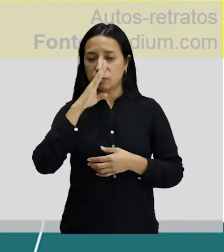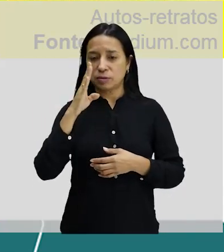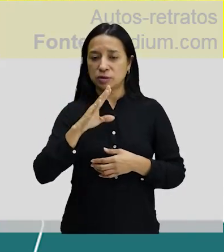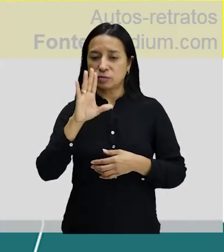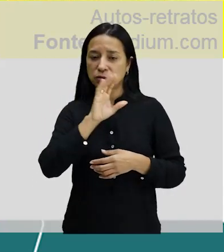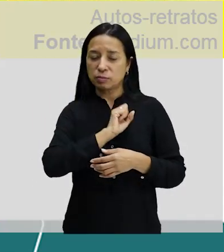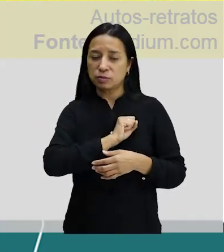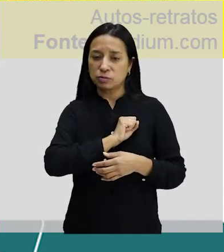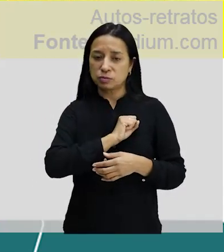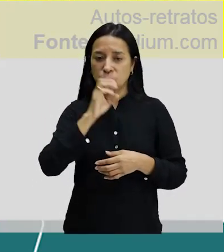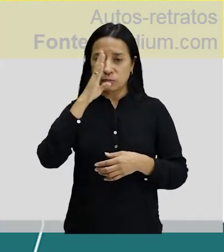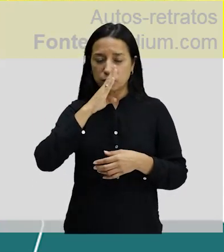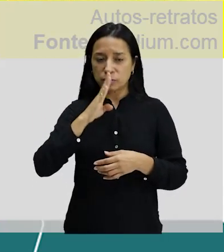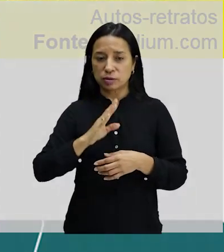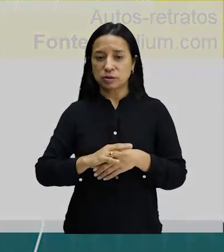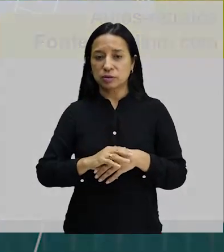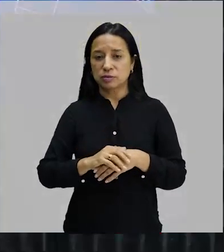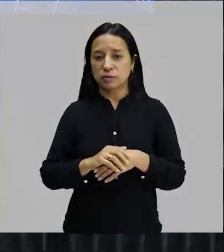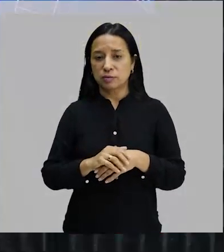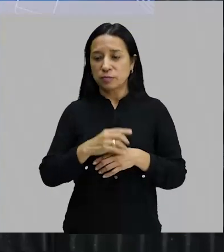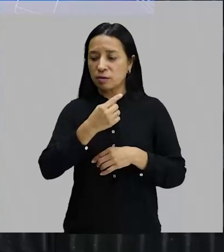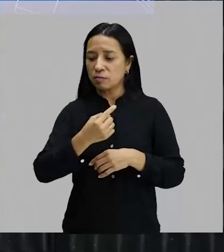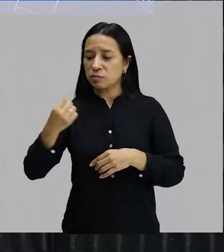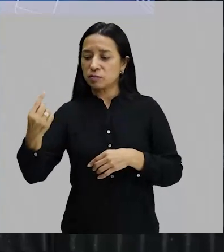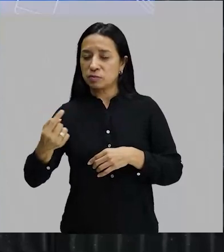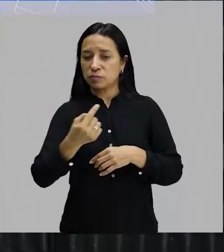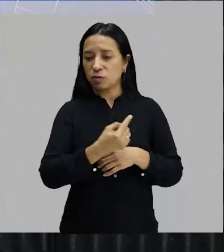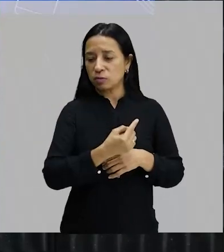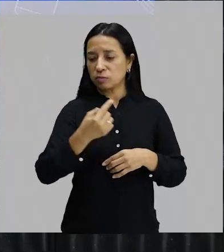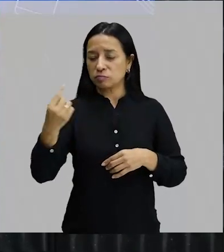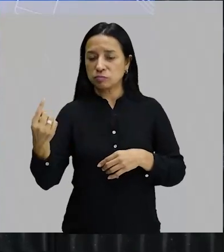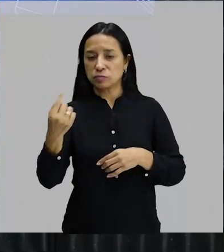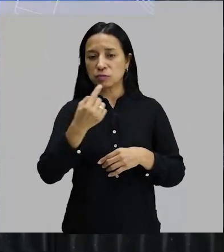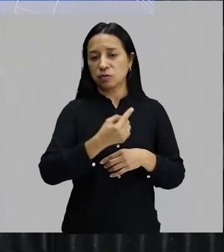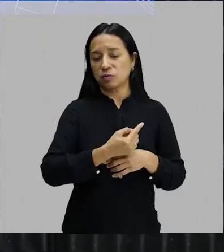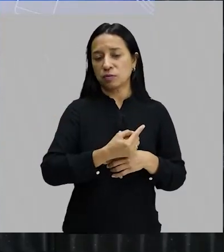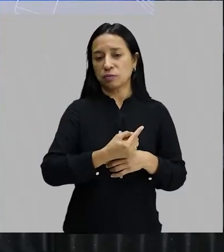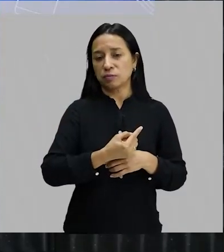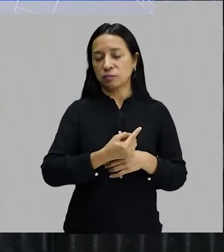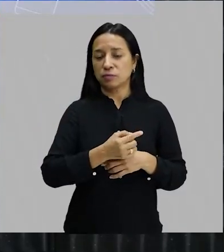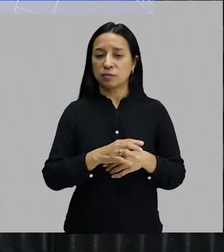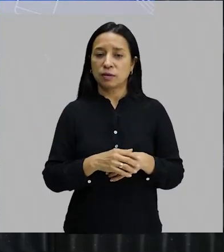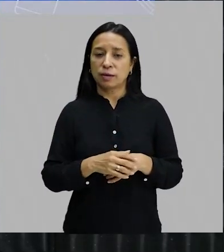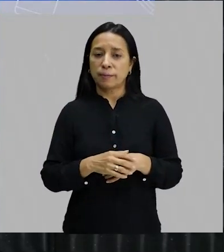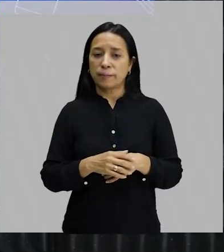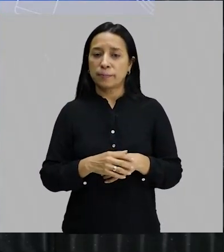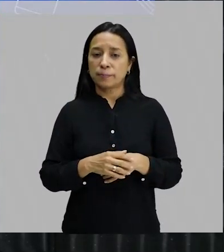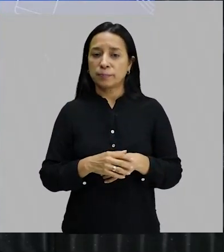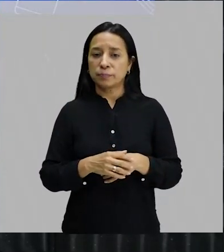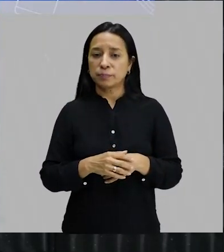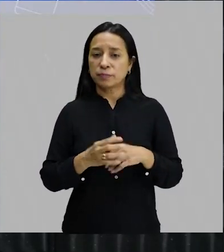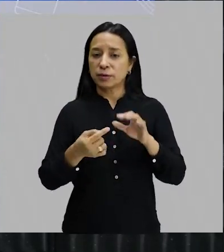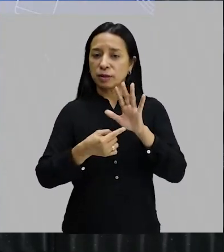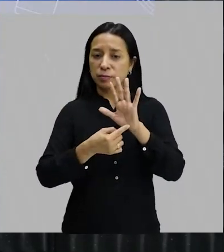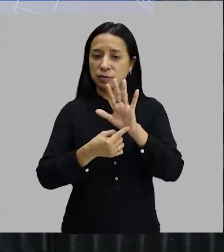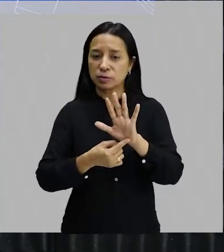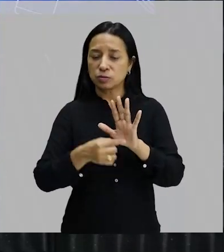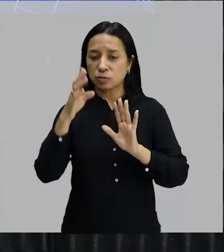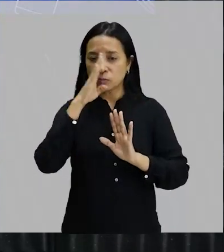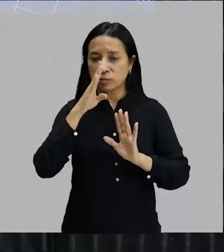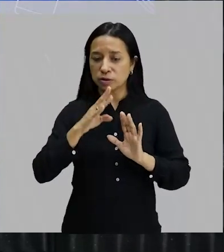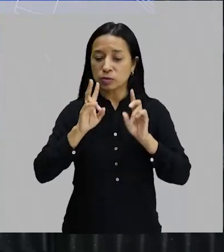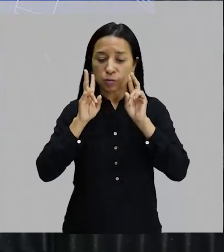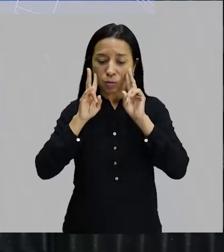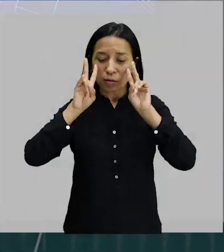indas e vindas e ficas no Brasil, deixar claro essa licença poética no texto, ele representa o Brasil com a